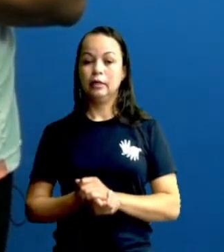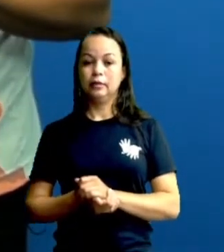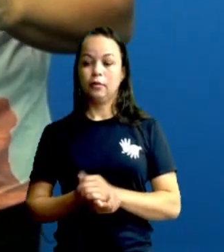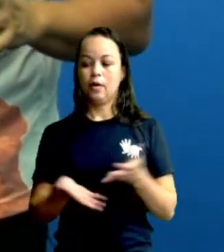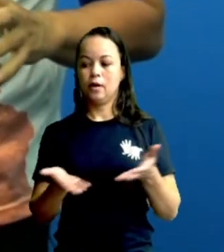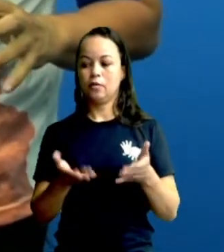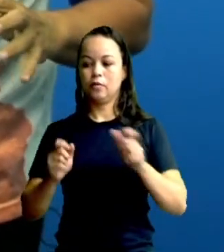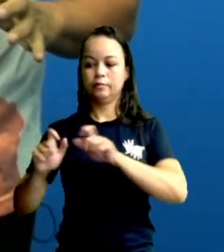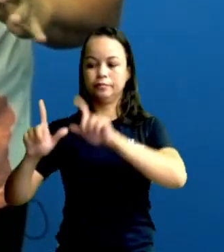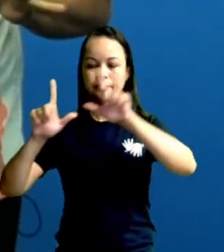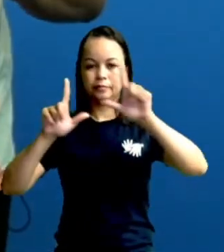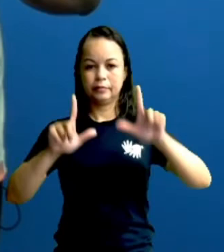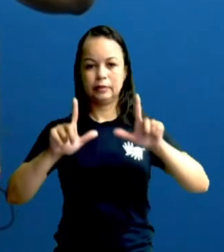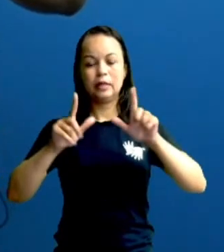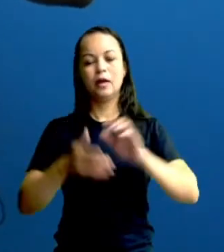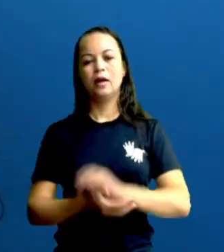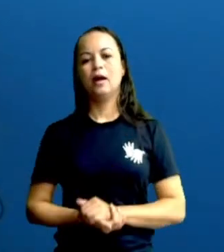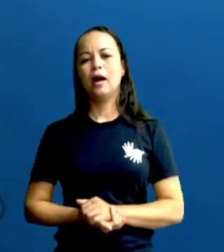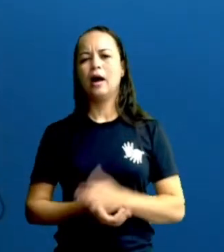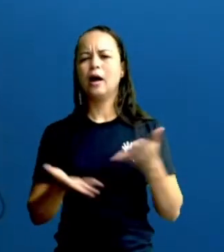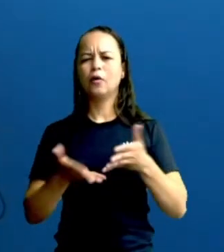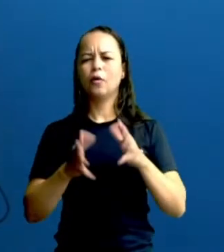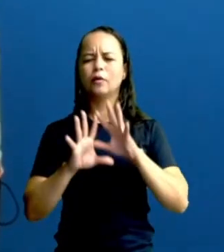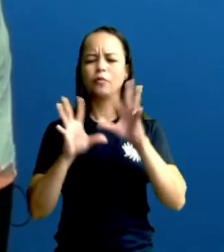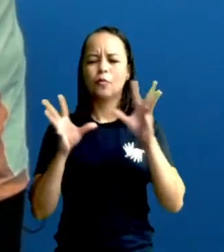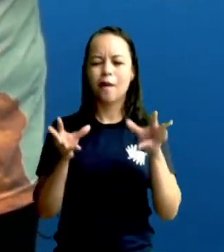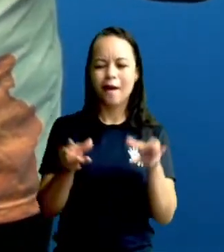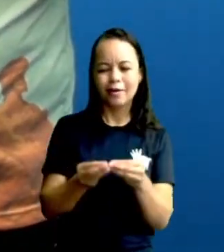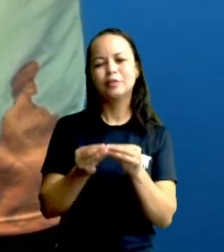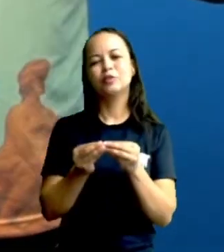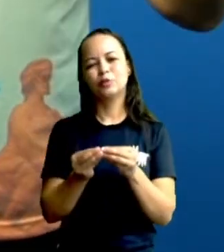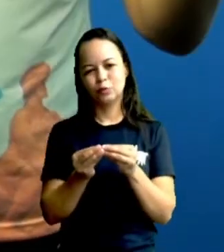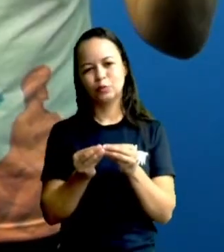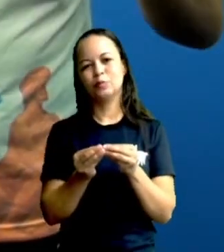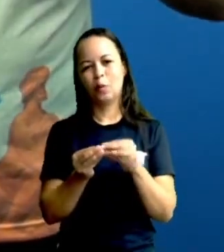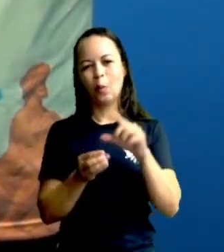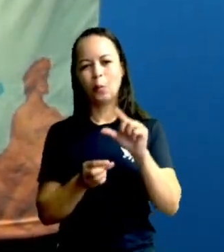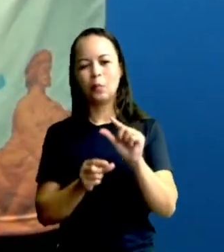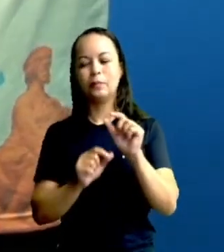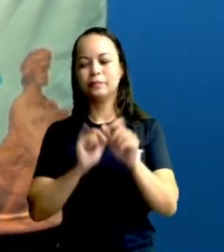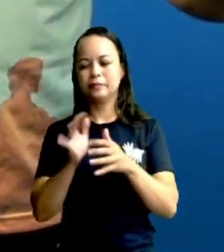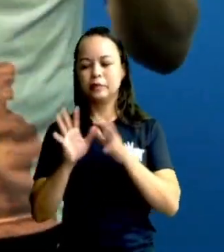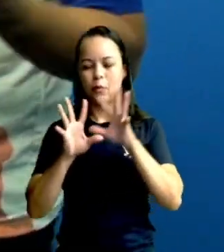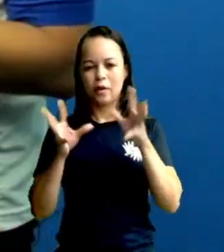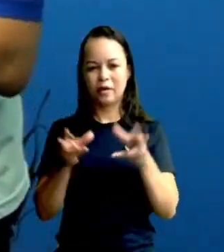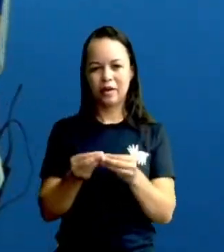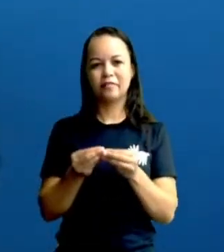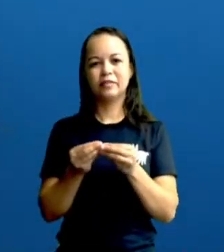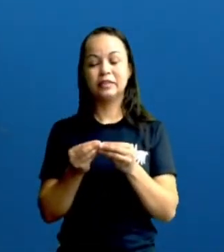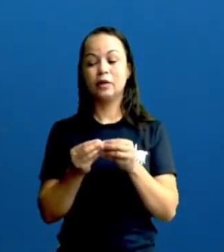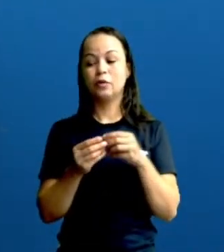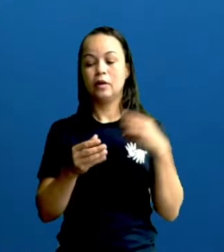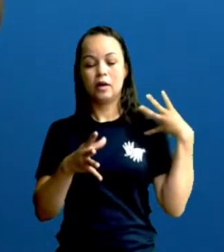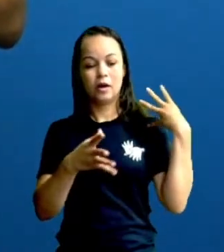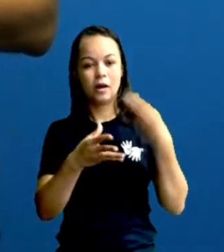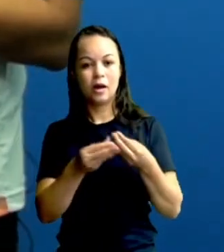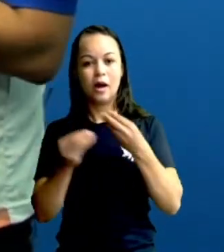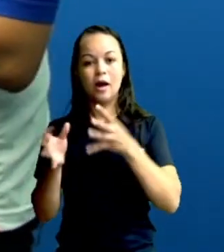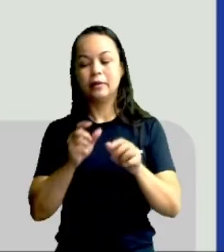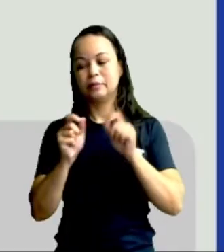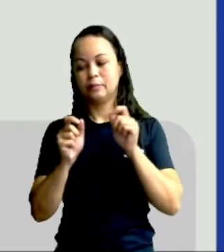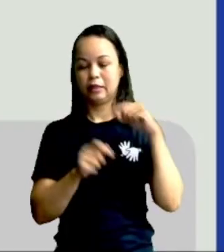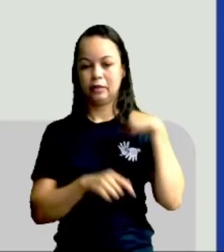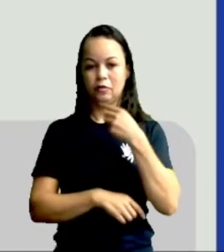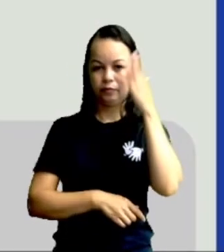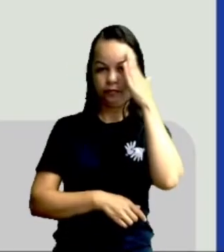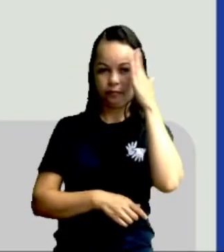aí é só para a gente dar uma uma pincelada bem rapidinha, quase como se fosse um pequeno resumo, uma pequena revisão, e a gente entender, abre essa imagem aí,